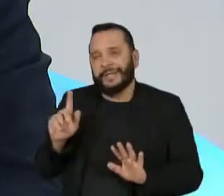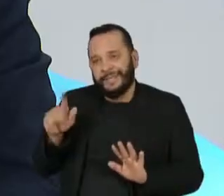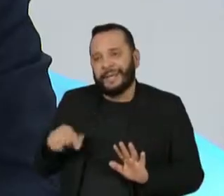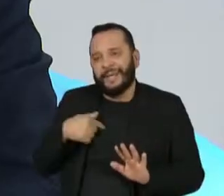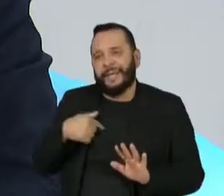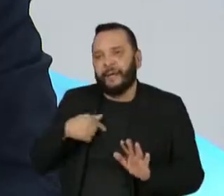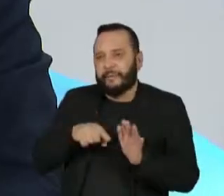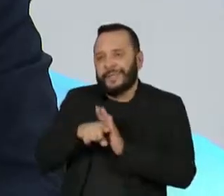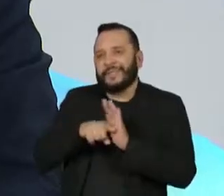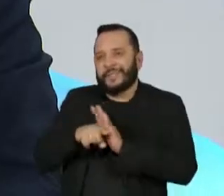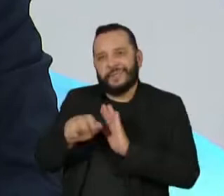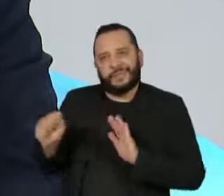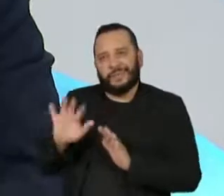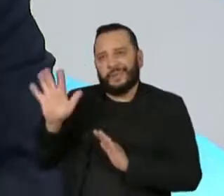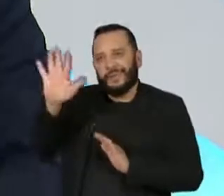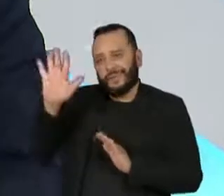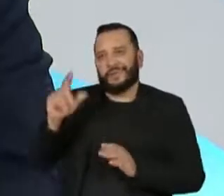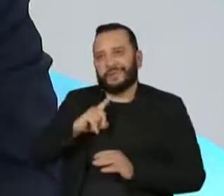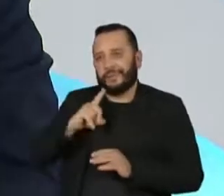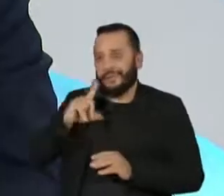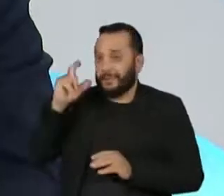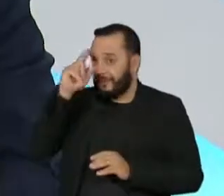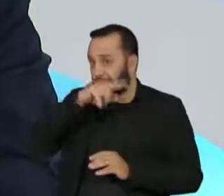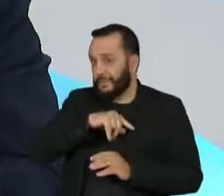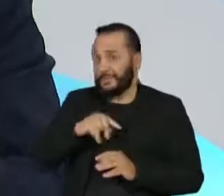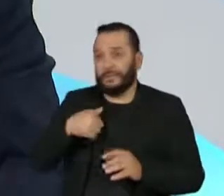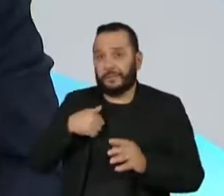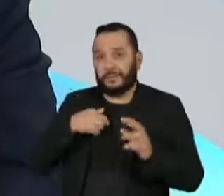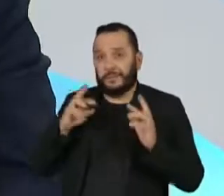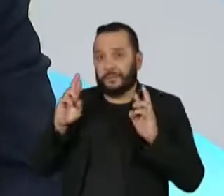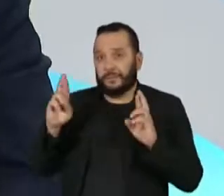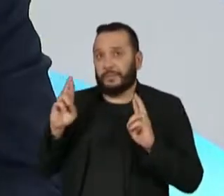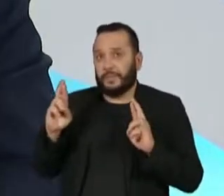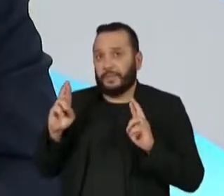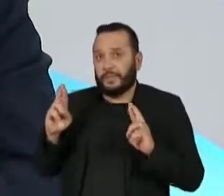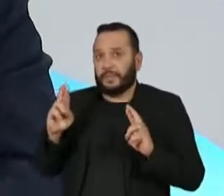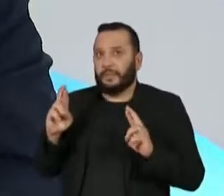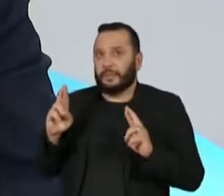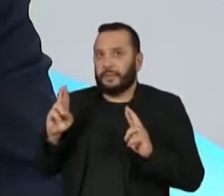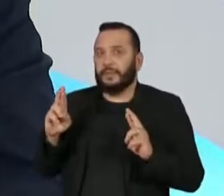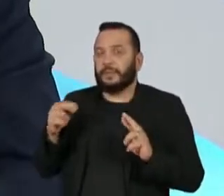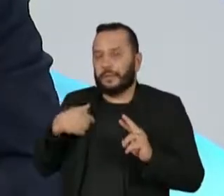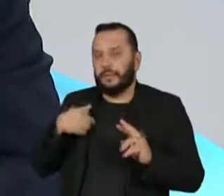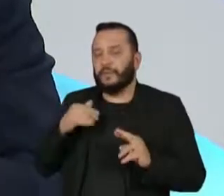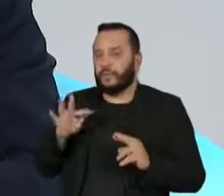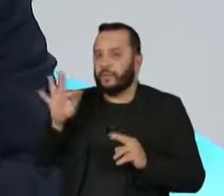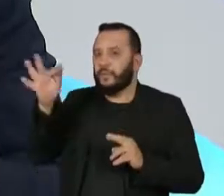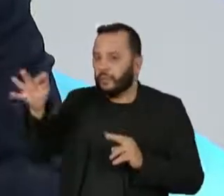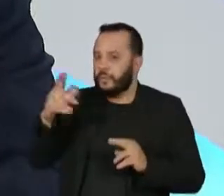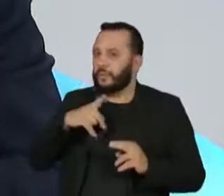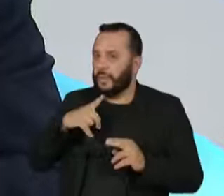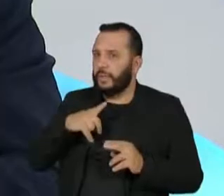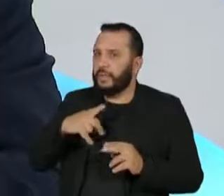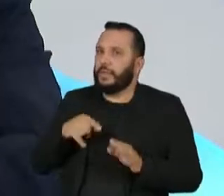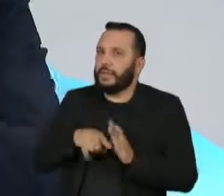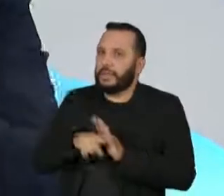pesquisa de extrema complexidade. Eu espero que, obviamente, tenham demandantes para essa pesquisa para que